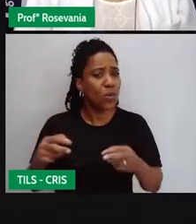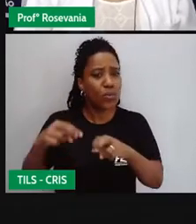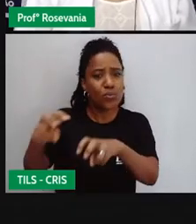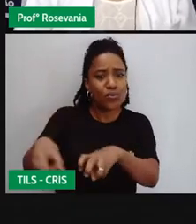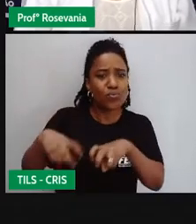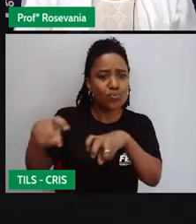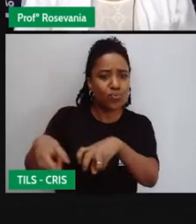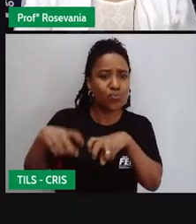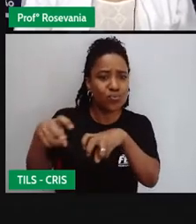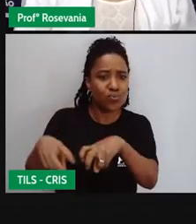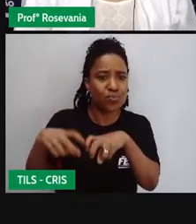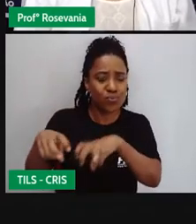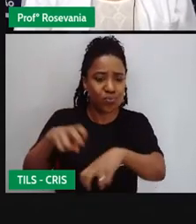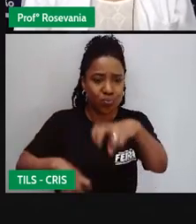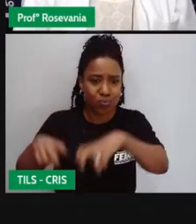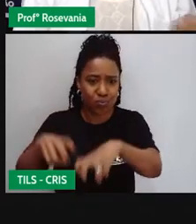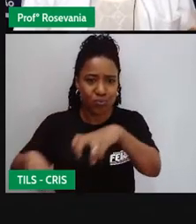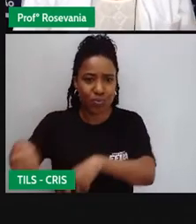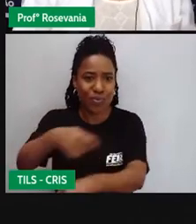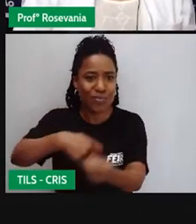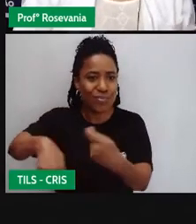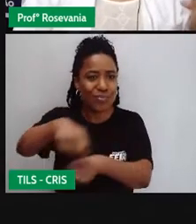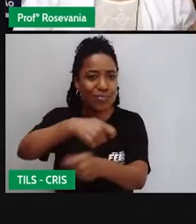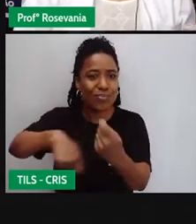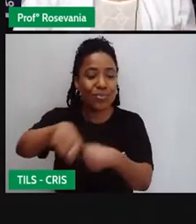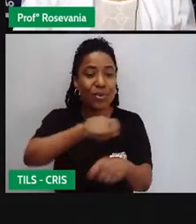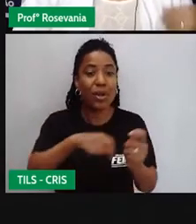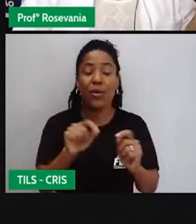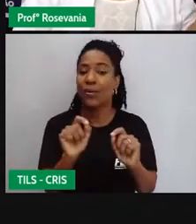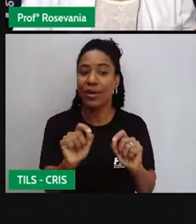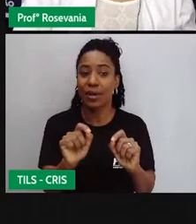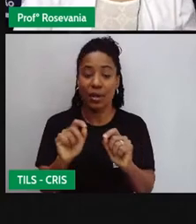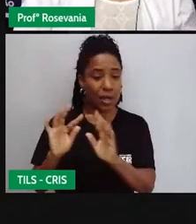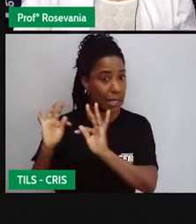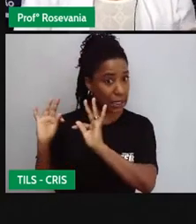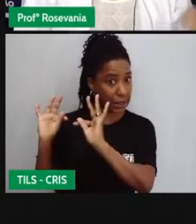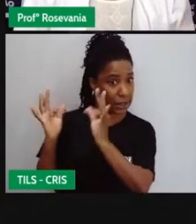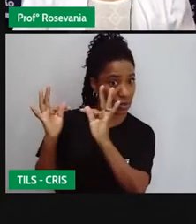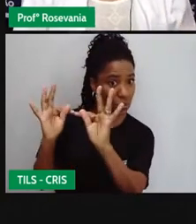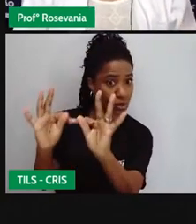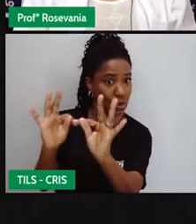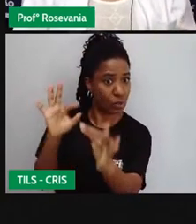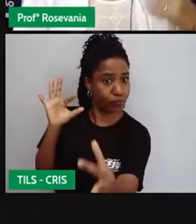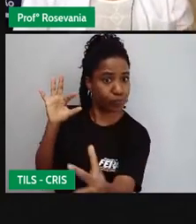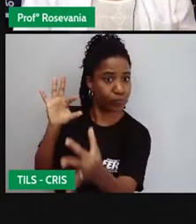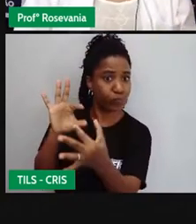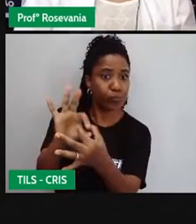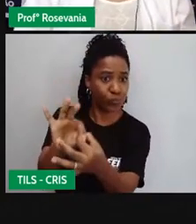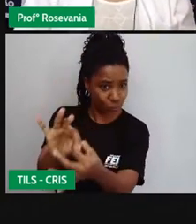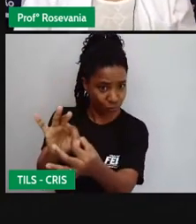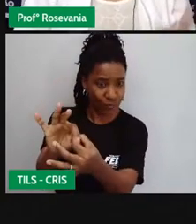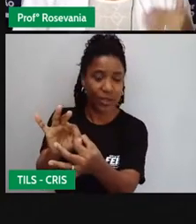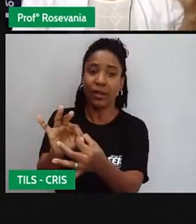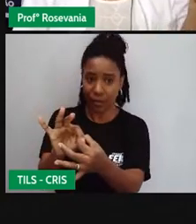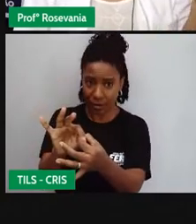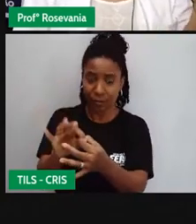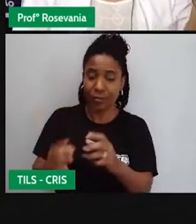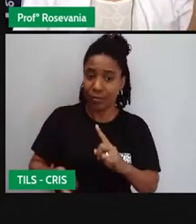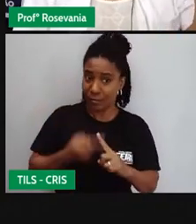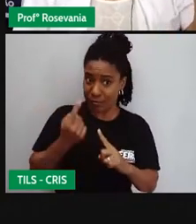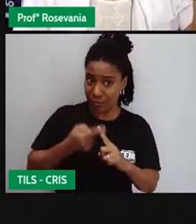é também todo tecnológico. E ele envolve questões bem antes até de se chegar no campo, bem antes até,